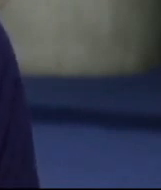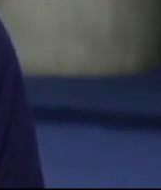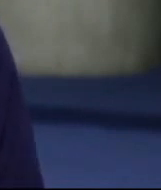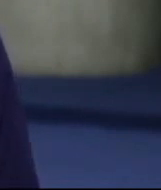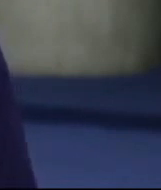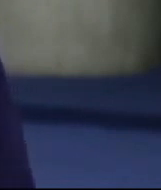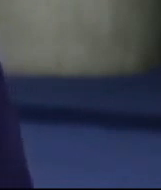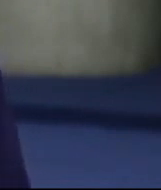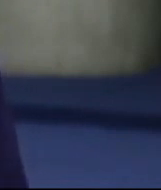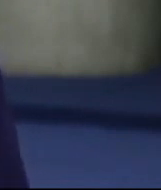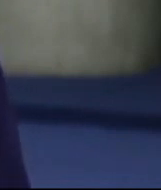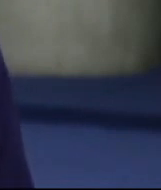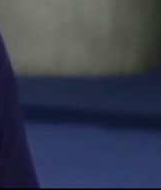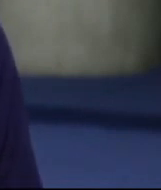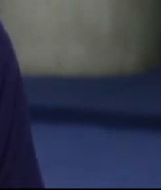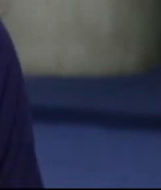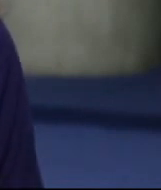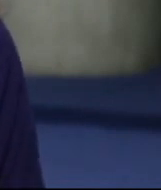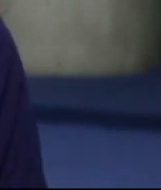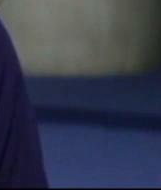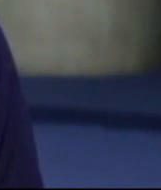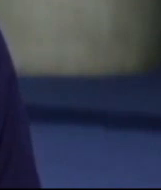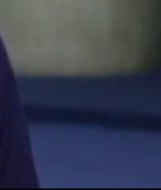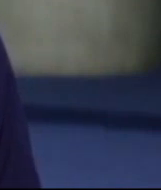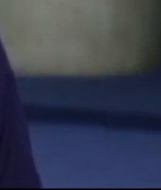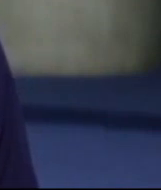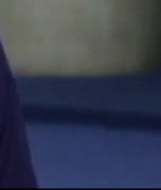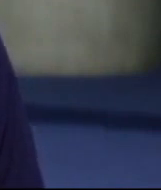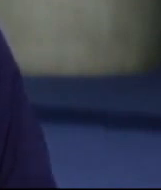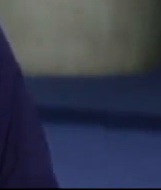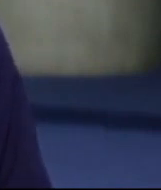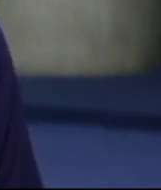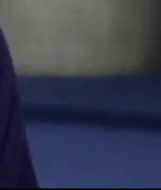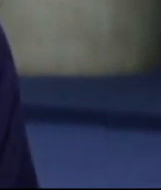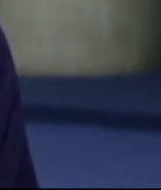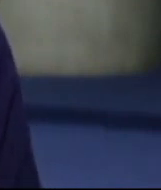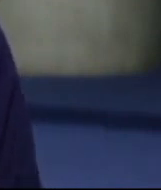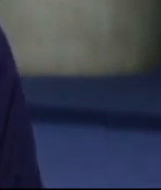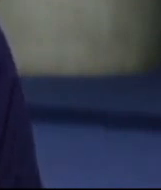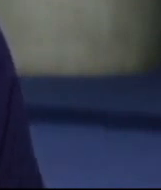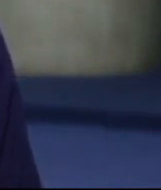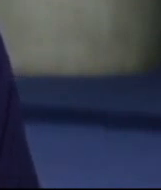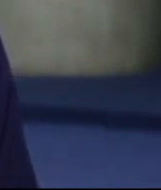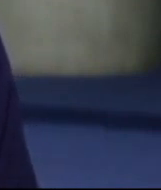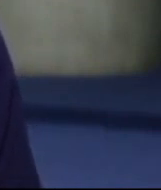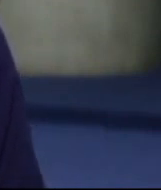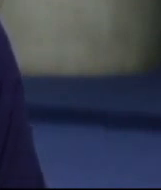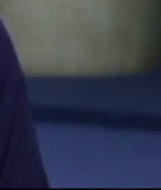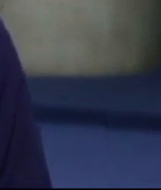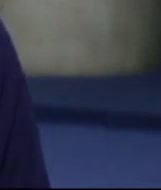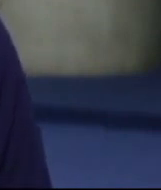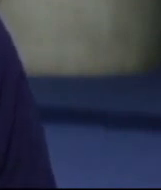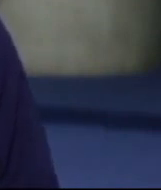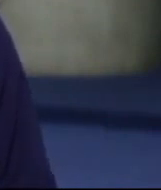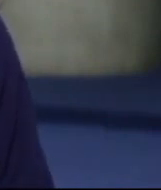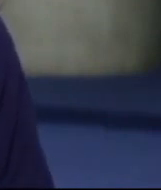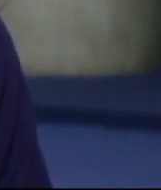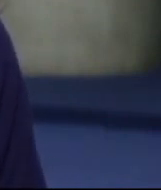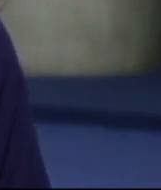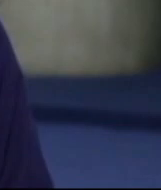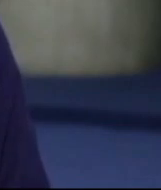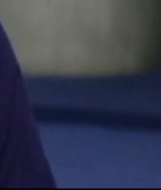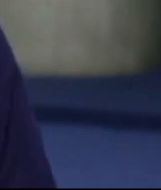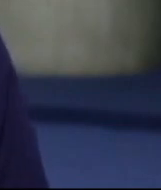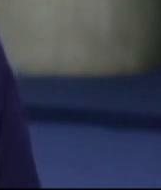educação, segurança pública, turismo, mobilidade urbana, projetos do governo estadual e federal. Não